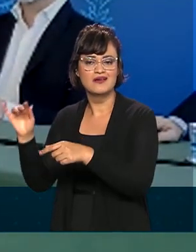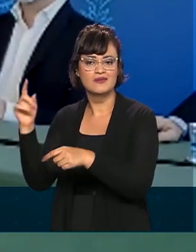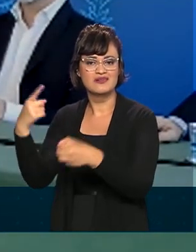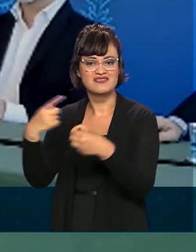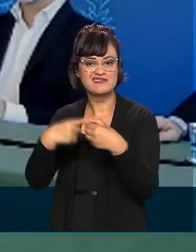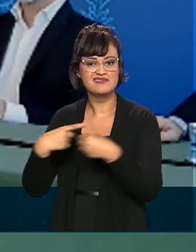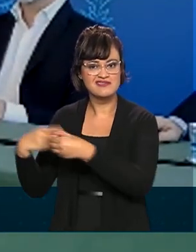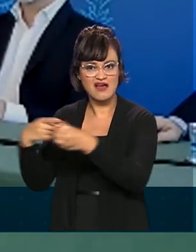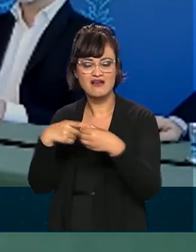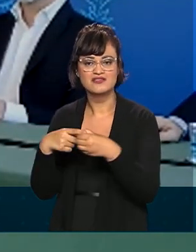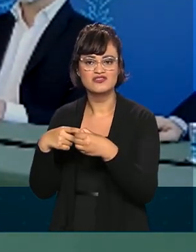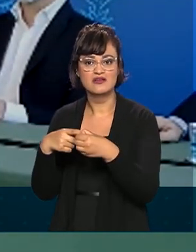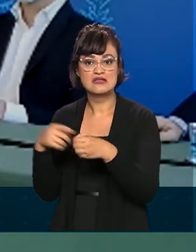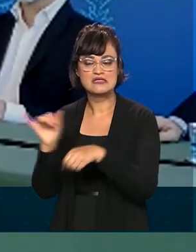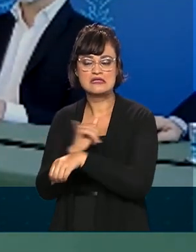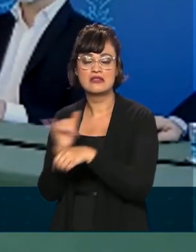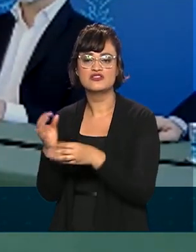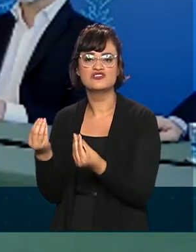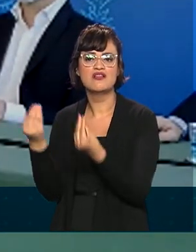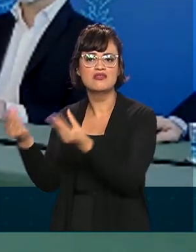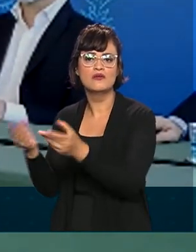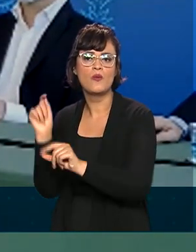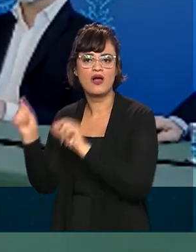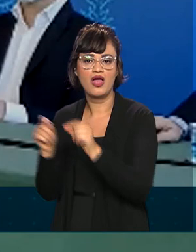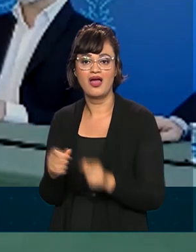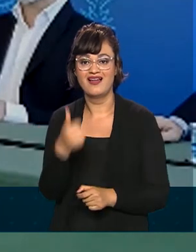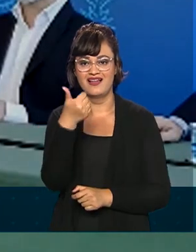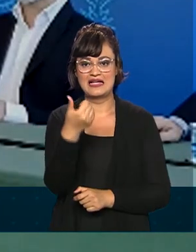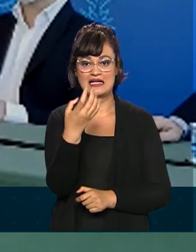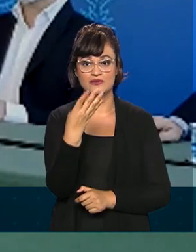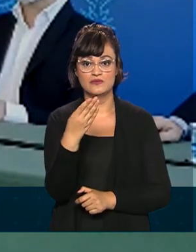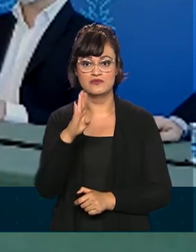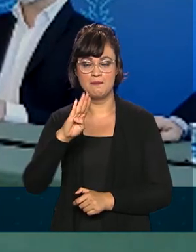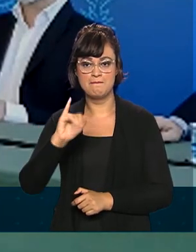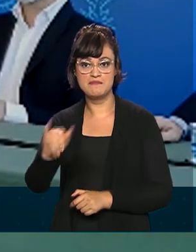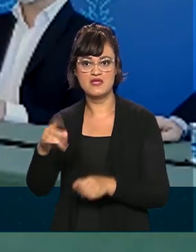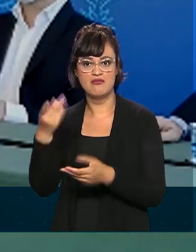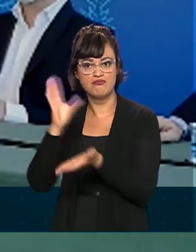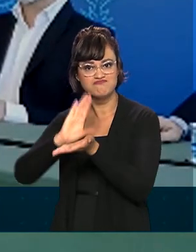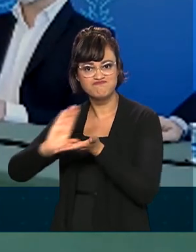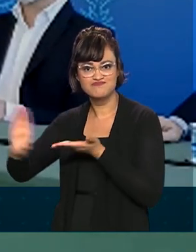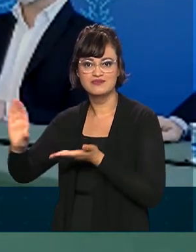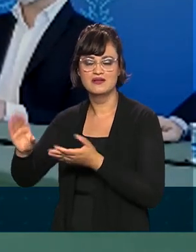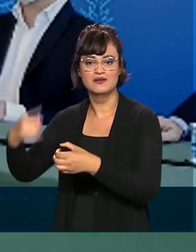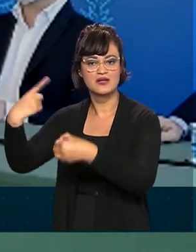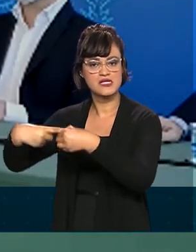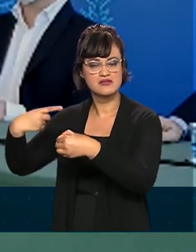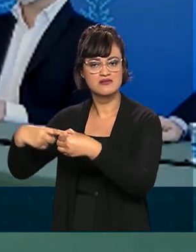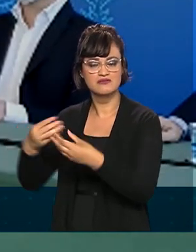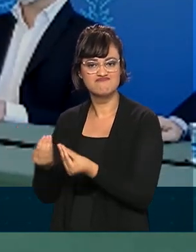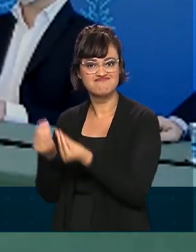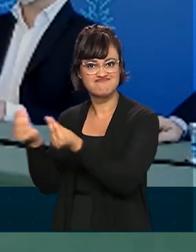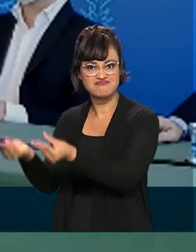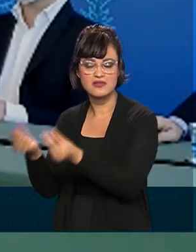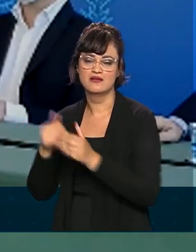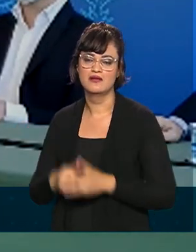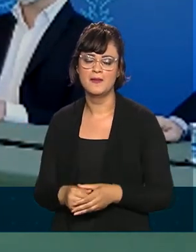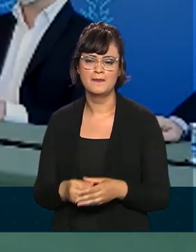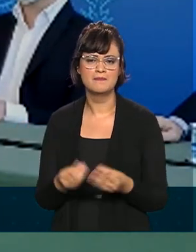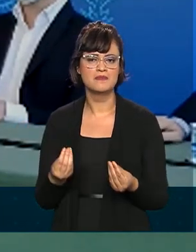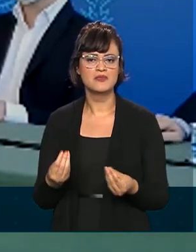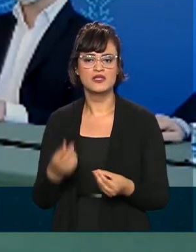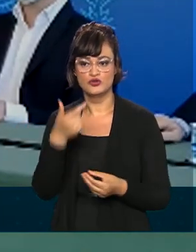Nós estamos disponibilizando quase 14 bilhões de reais para municípios, dos quais